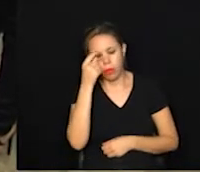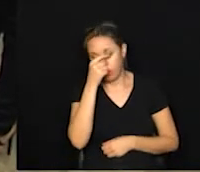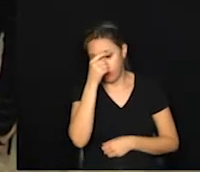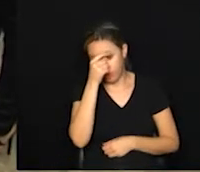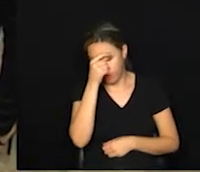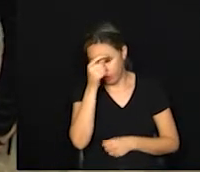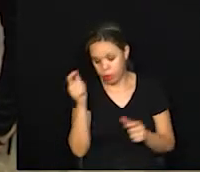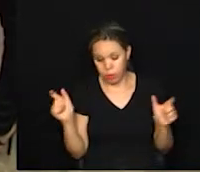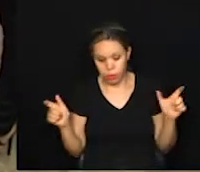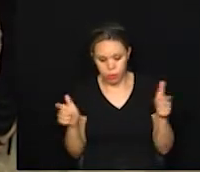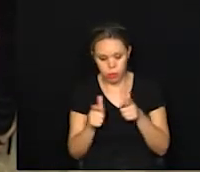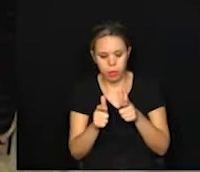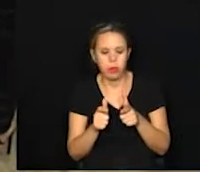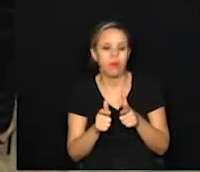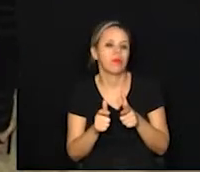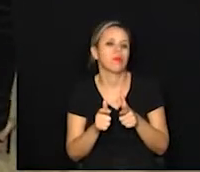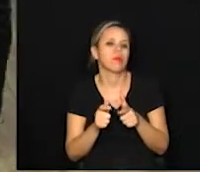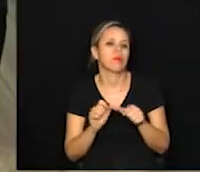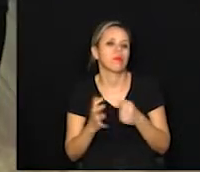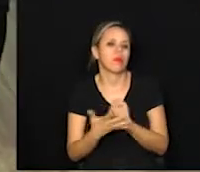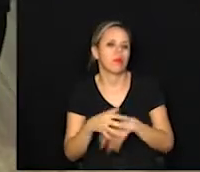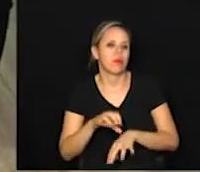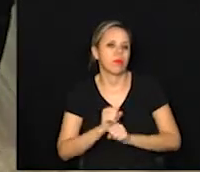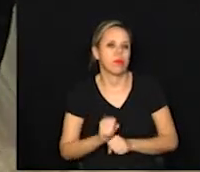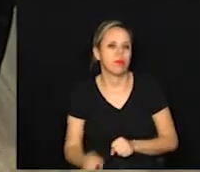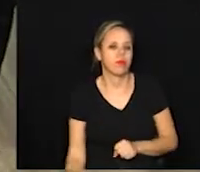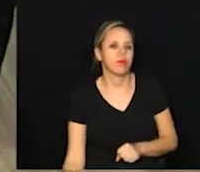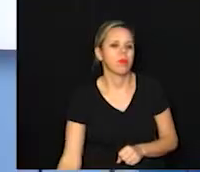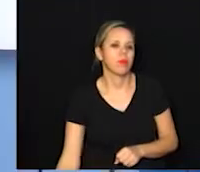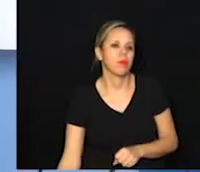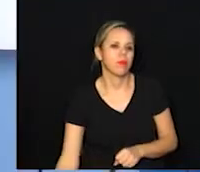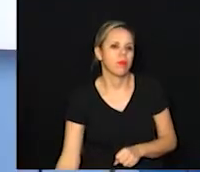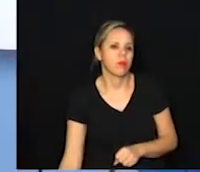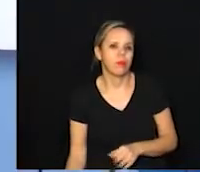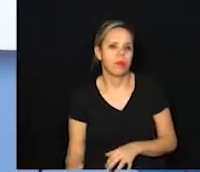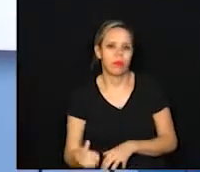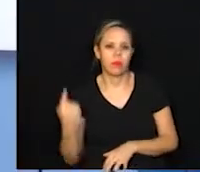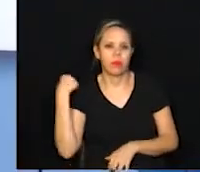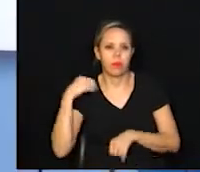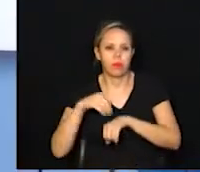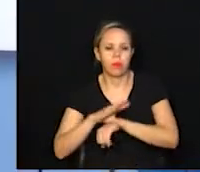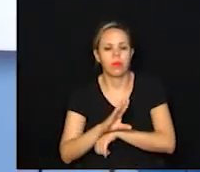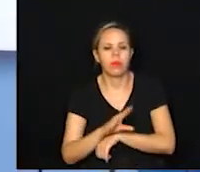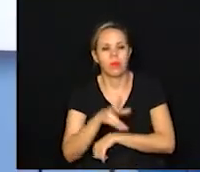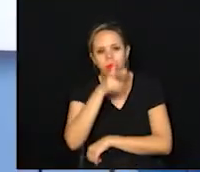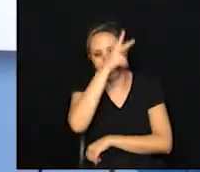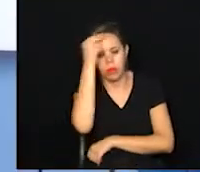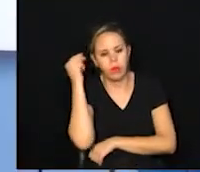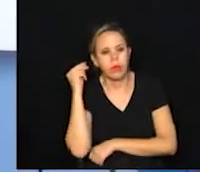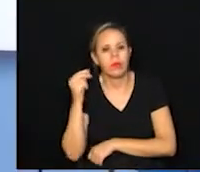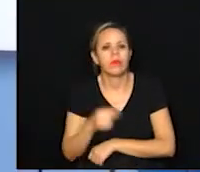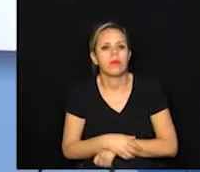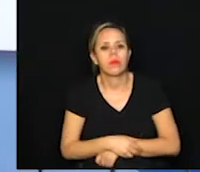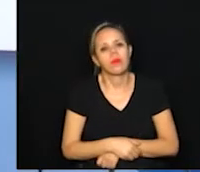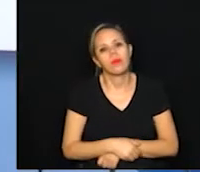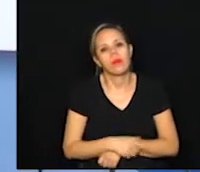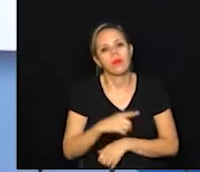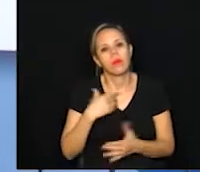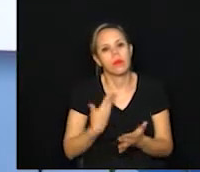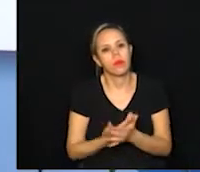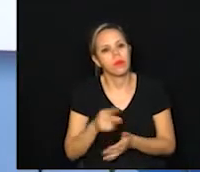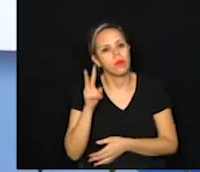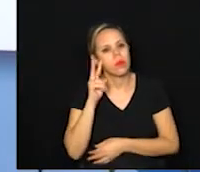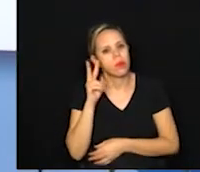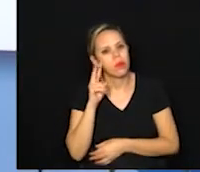em minimizar esses números. Então, olha, de acordo com os dados passados pela Prefeitura, nós temos aí, até esta